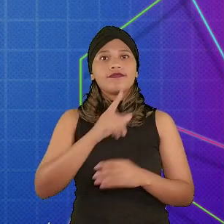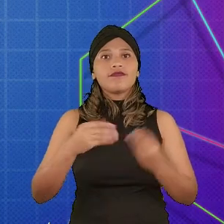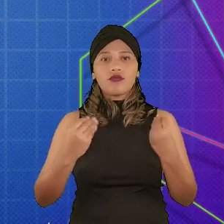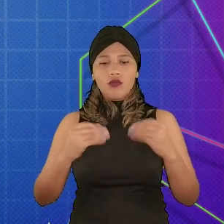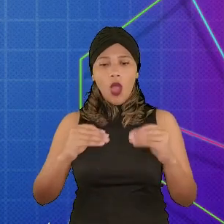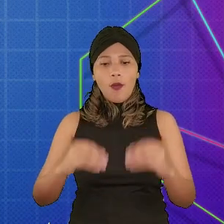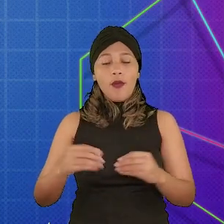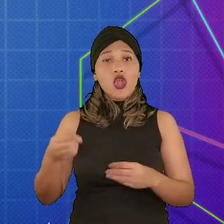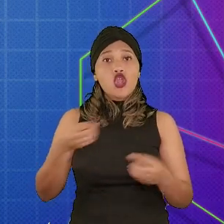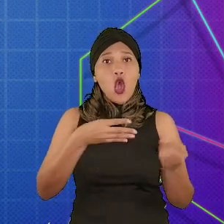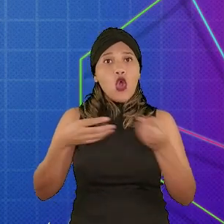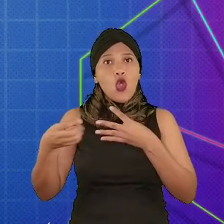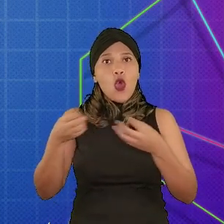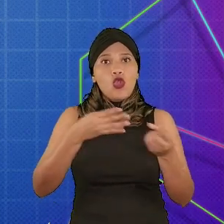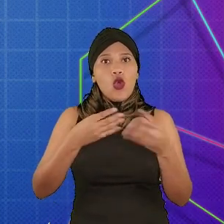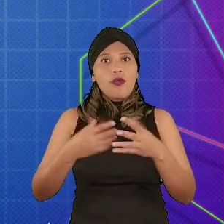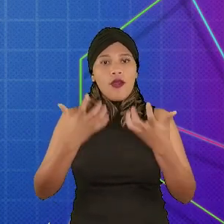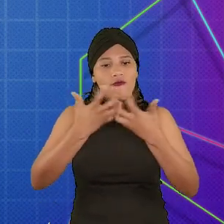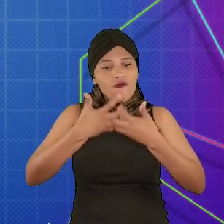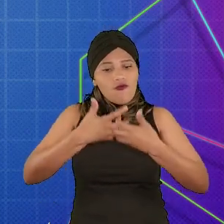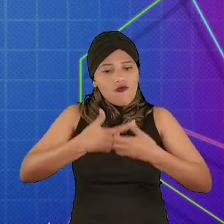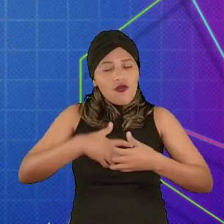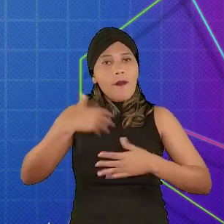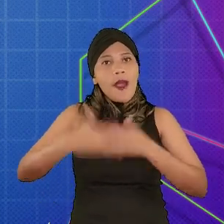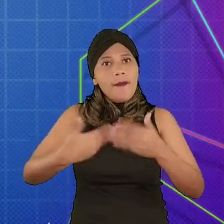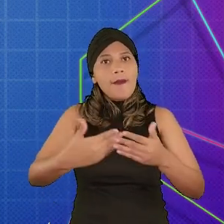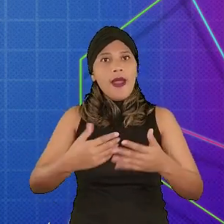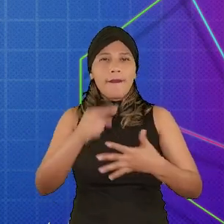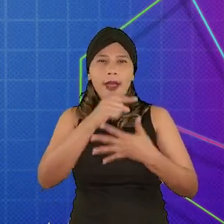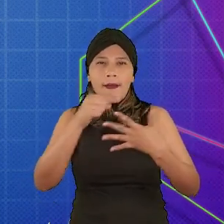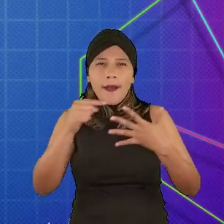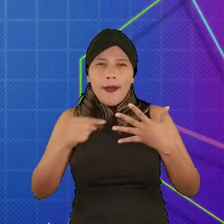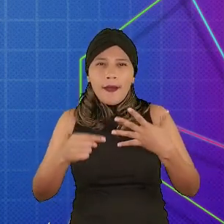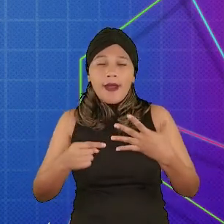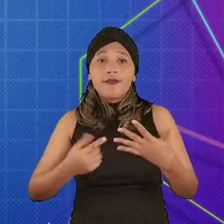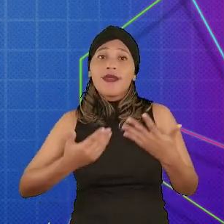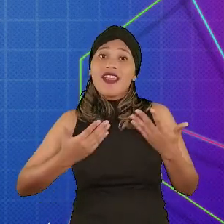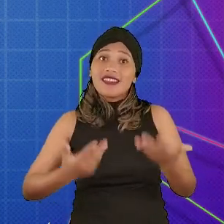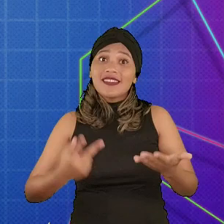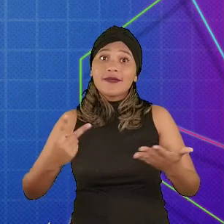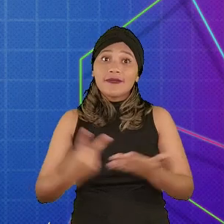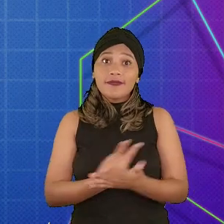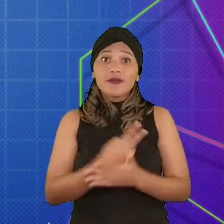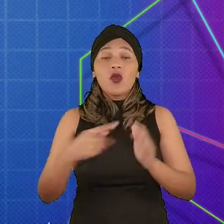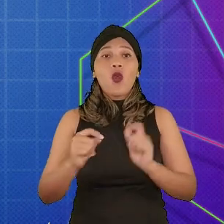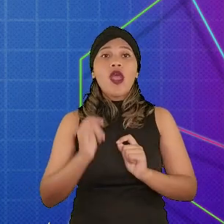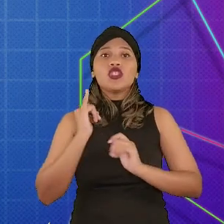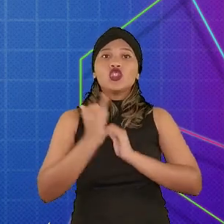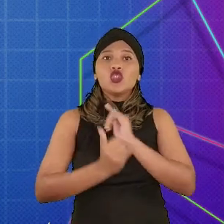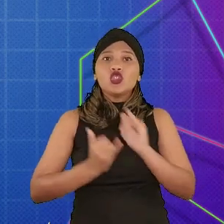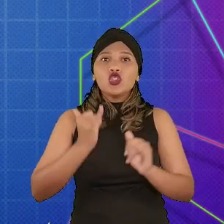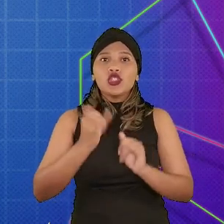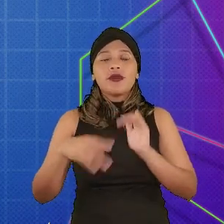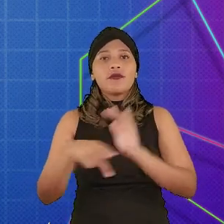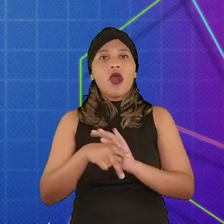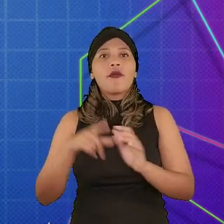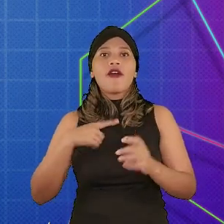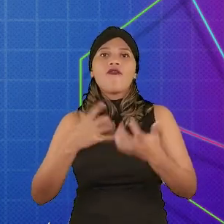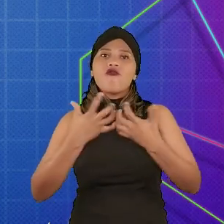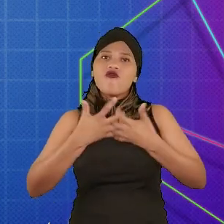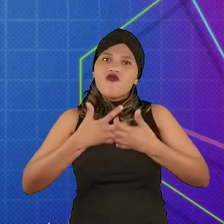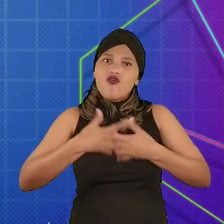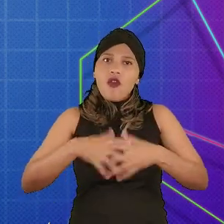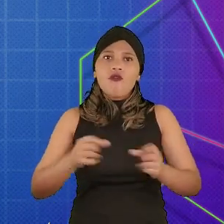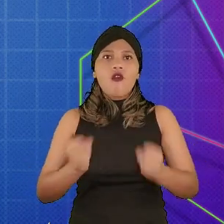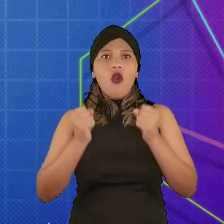tarefas, a gente implementa novas funções para que o funcionamento seja cada vez mais detalhado, formando assim um bloco de instruções